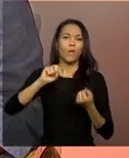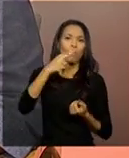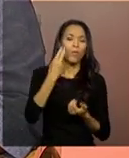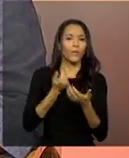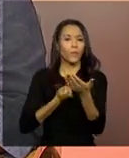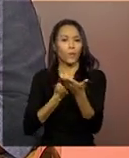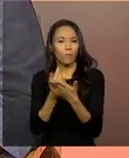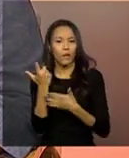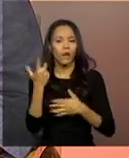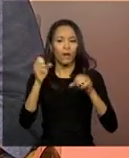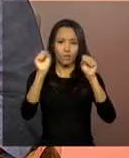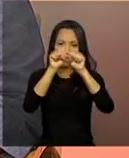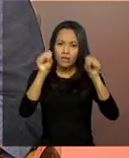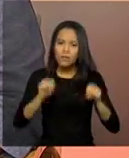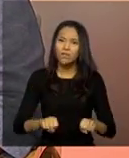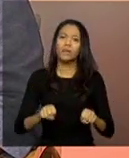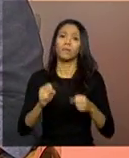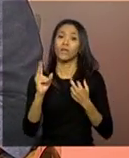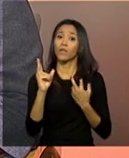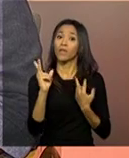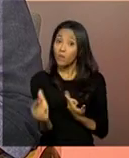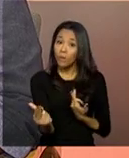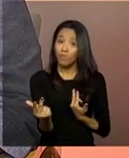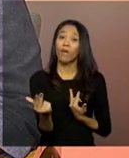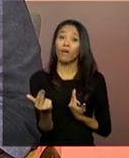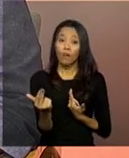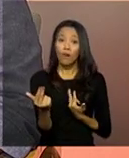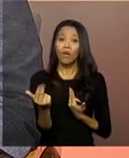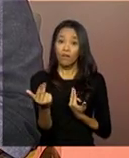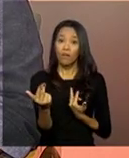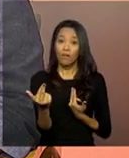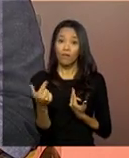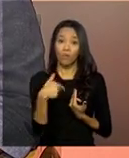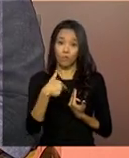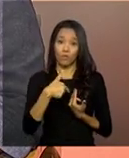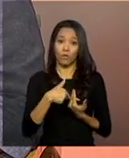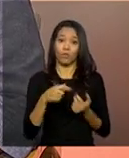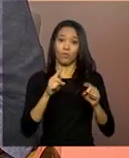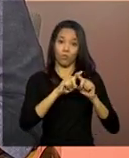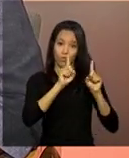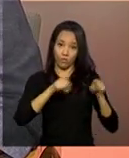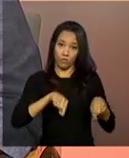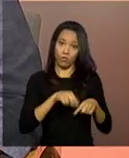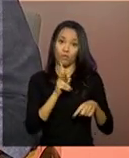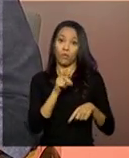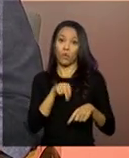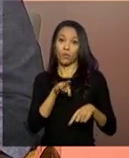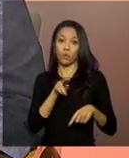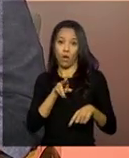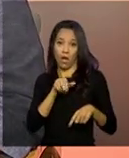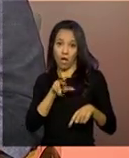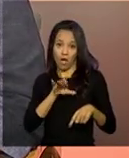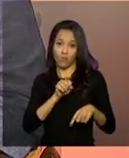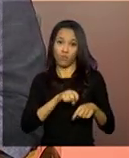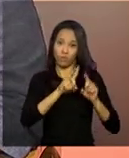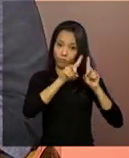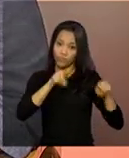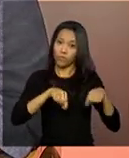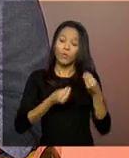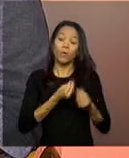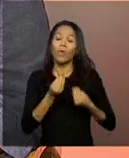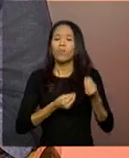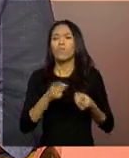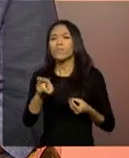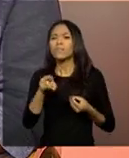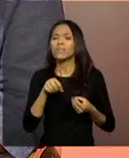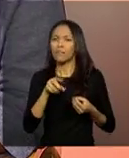sistema eletrônico semelhante ao prontuário eletrônico, qual seria a sua recomendação? Nesse sentido, você